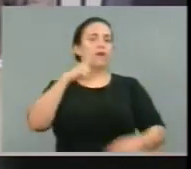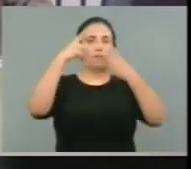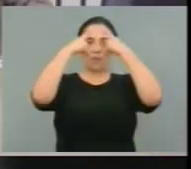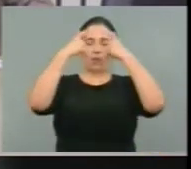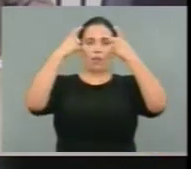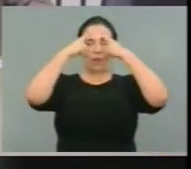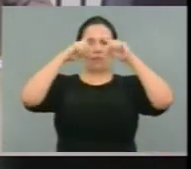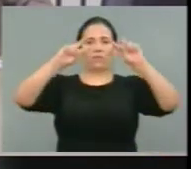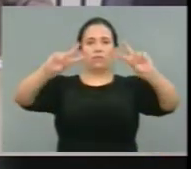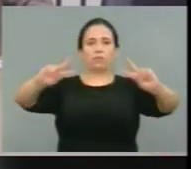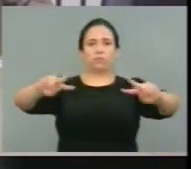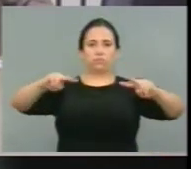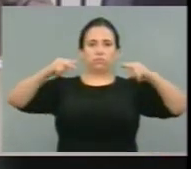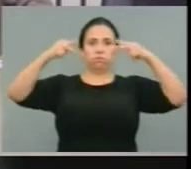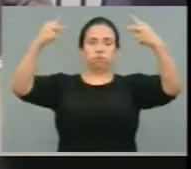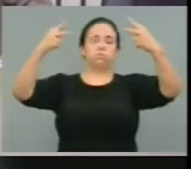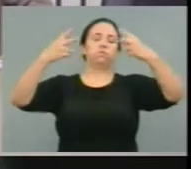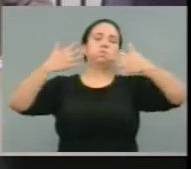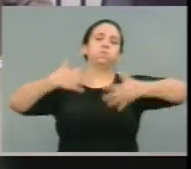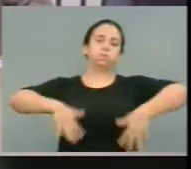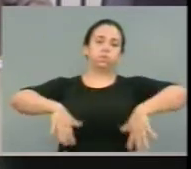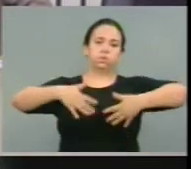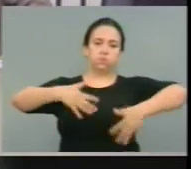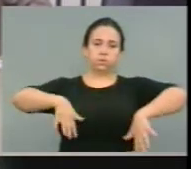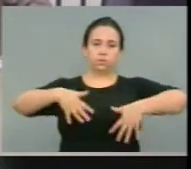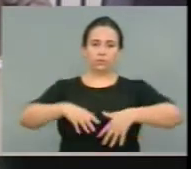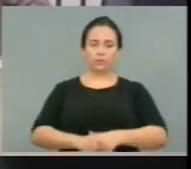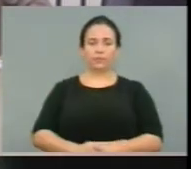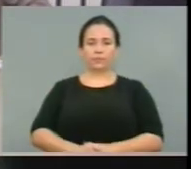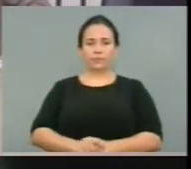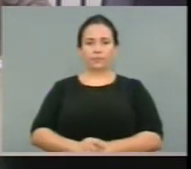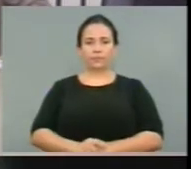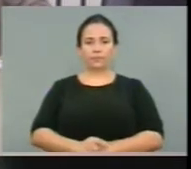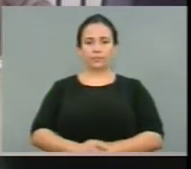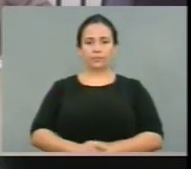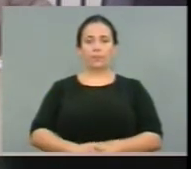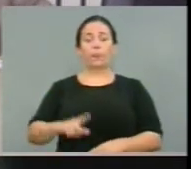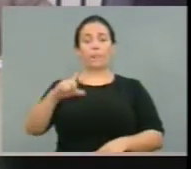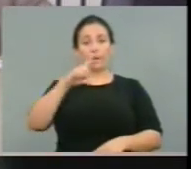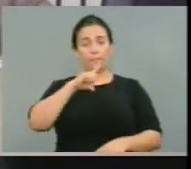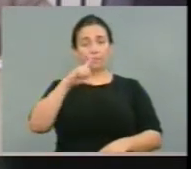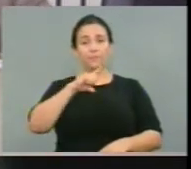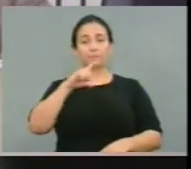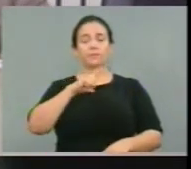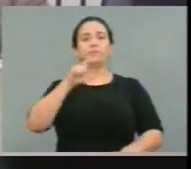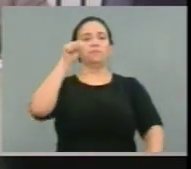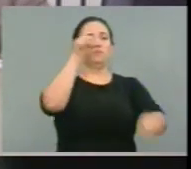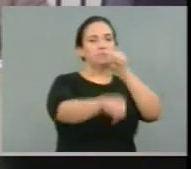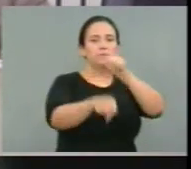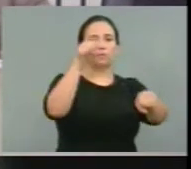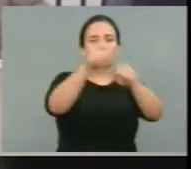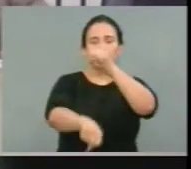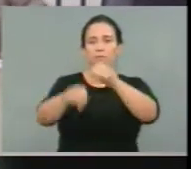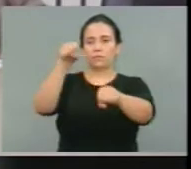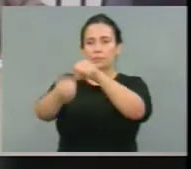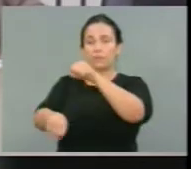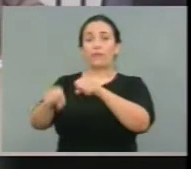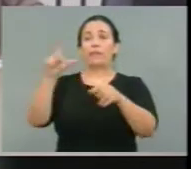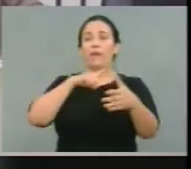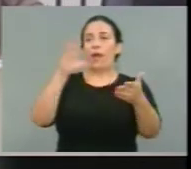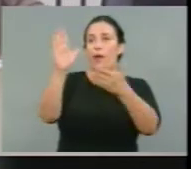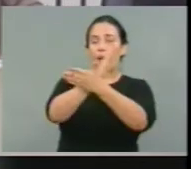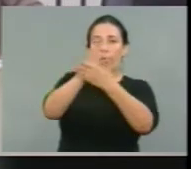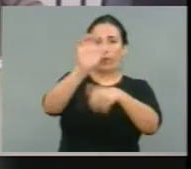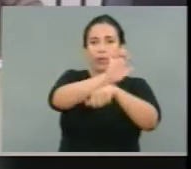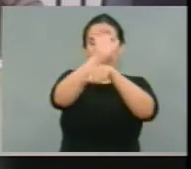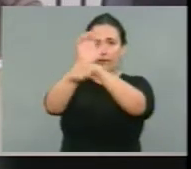forma significativa. Com alguns bons sonhos com a maior quantidade de assassinatos. Alguns estados, alguns